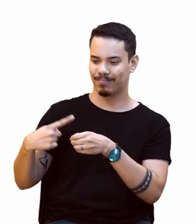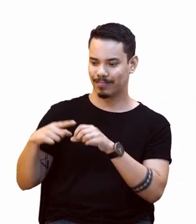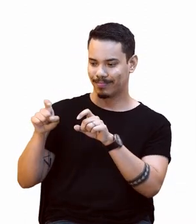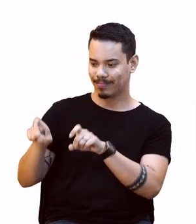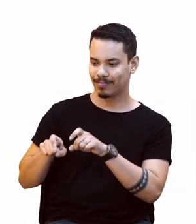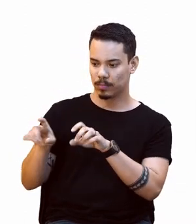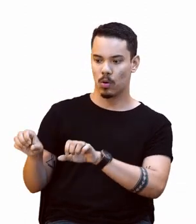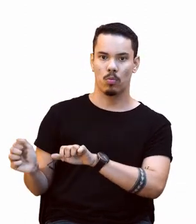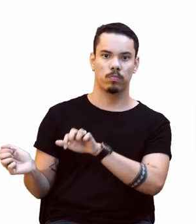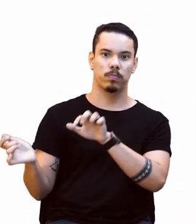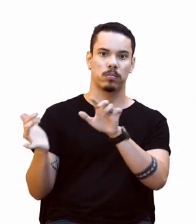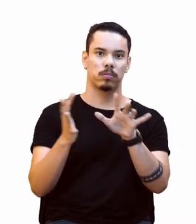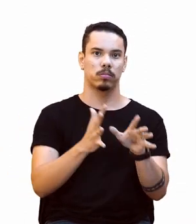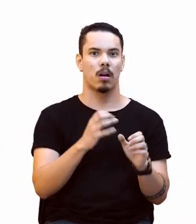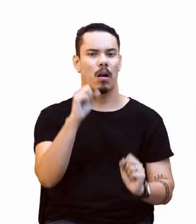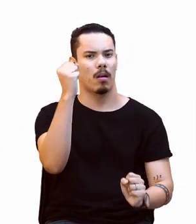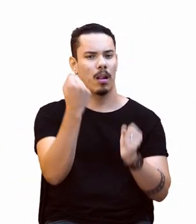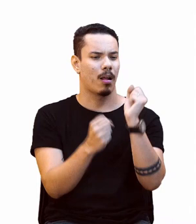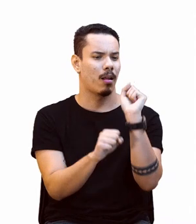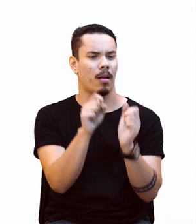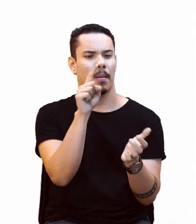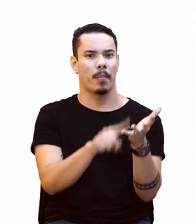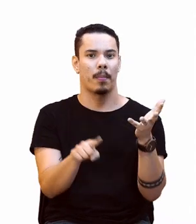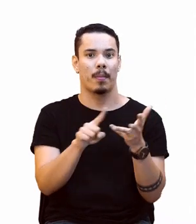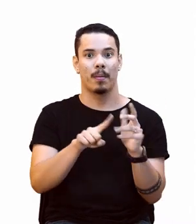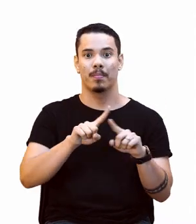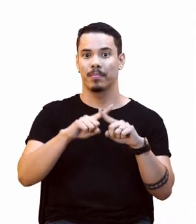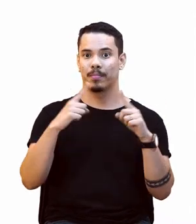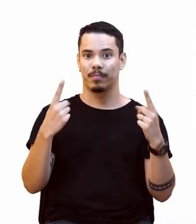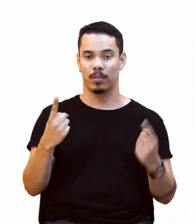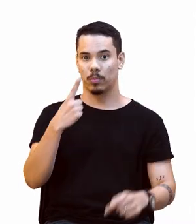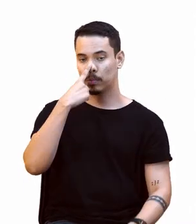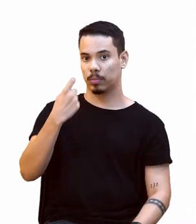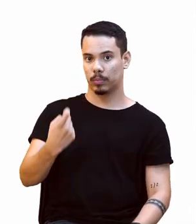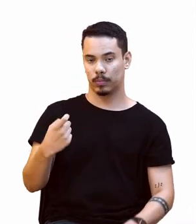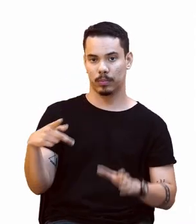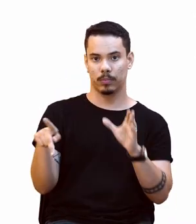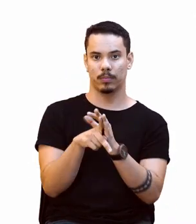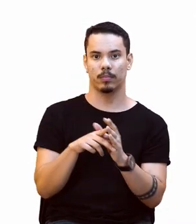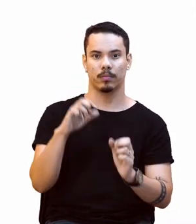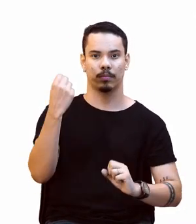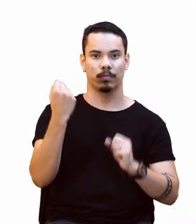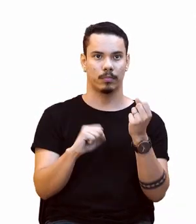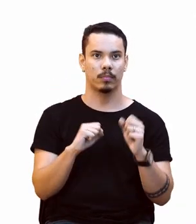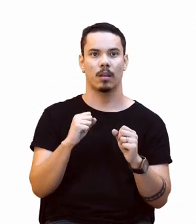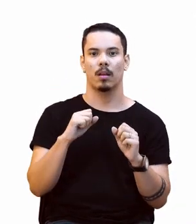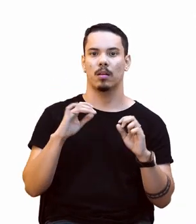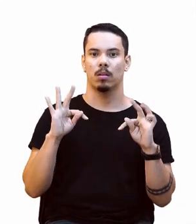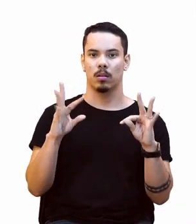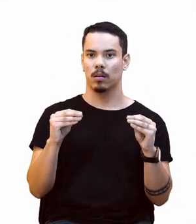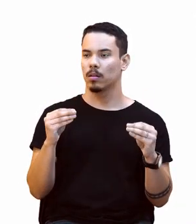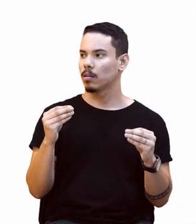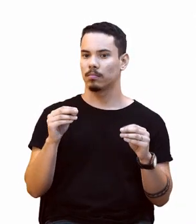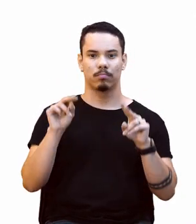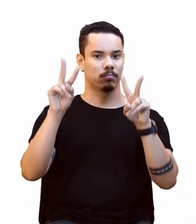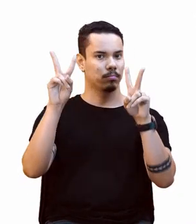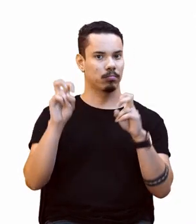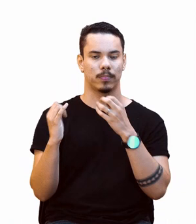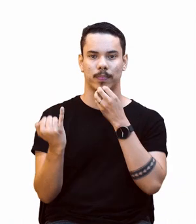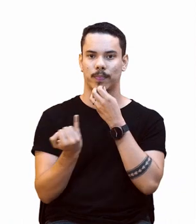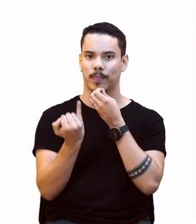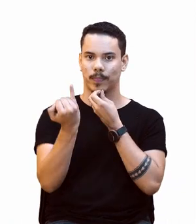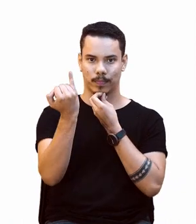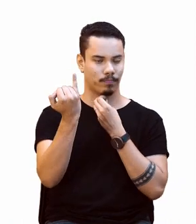muita produção, mas a poluição provocada pelas fábricas ali instaladas não era um tema relevante, né?